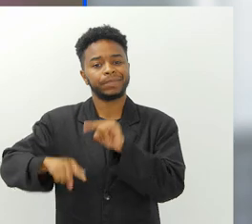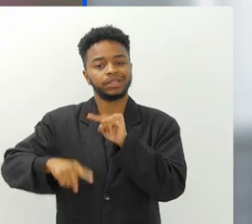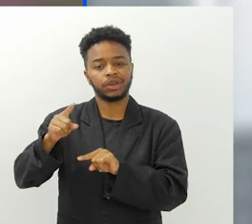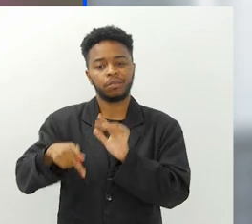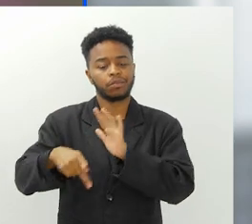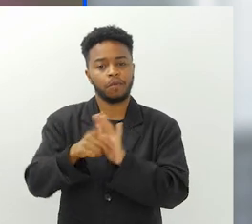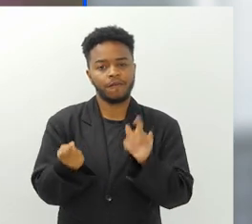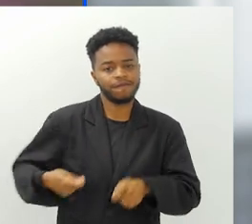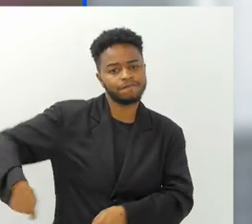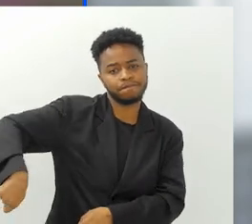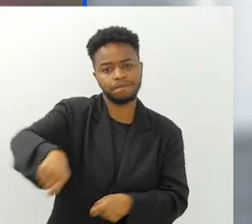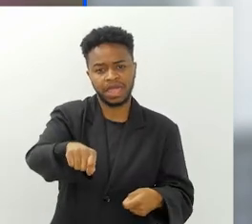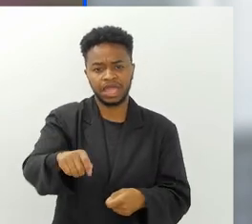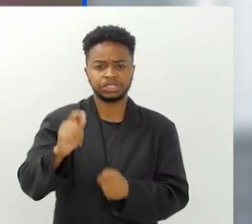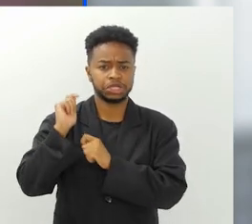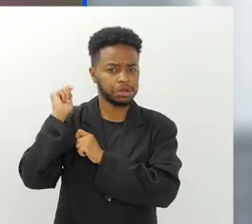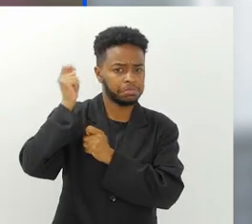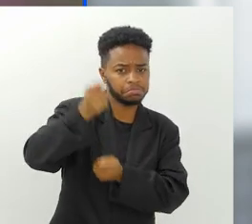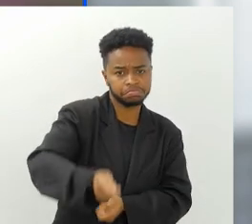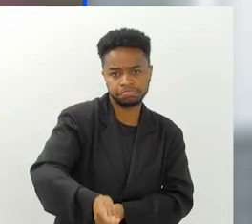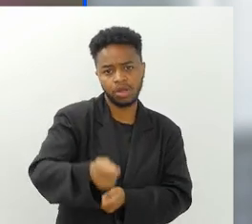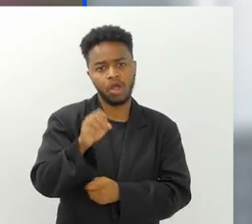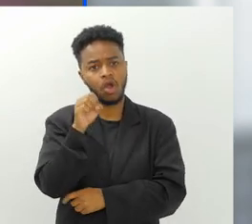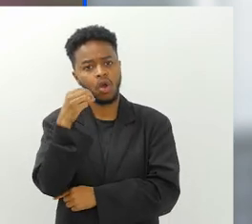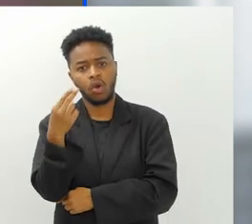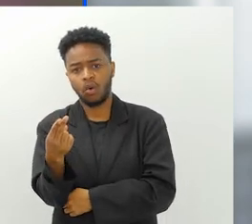na pesca, sejam redes, anzóis,